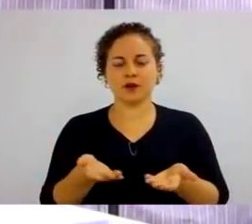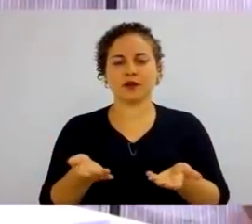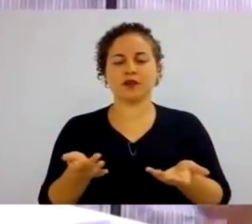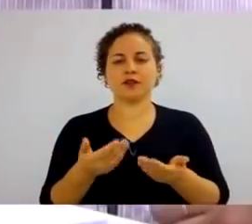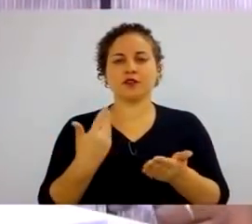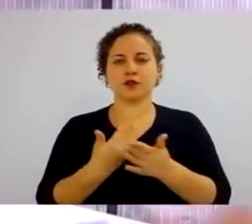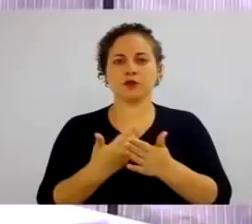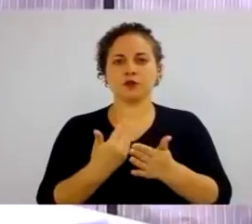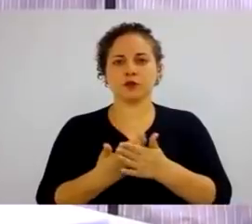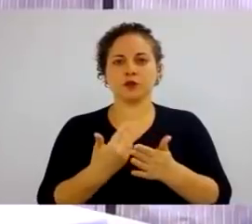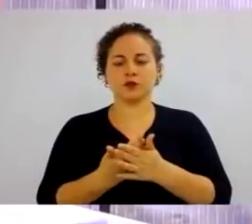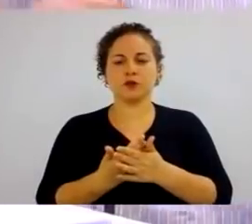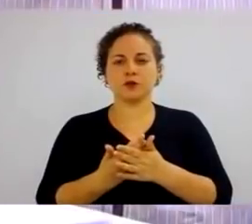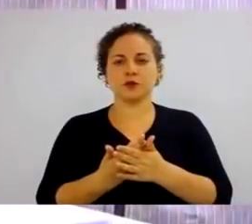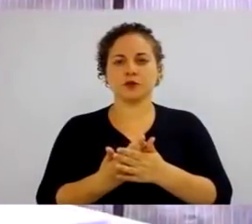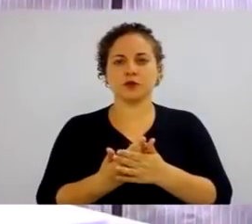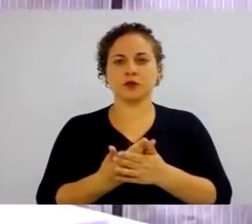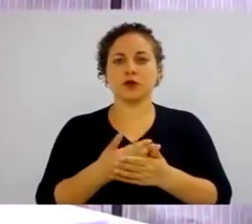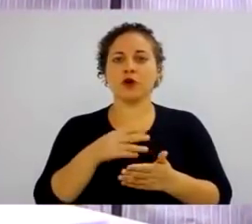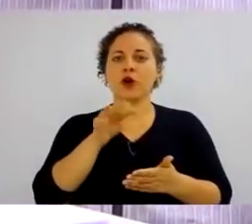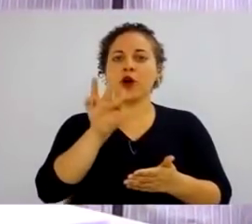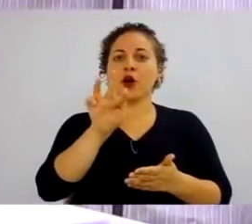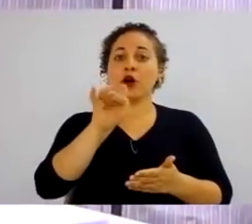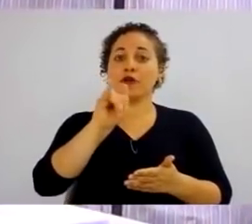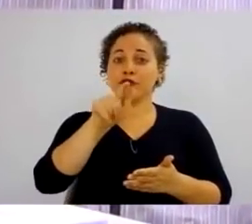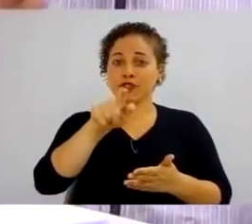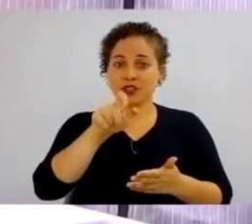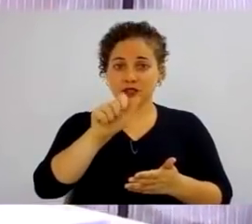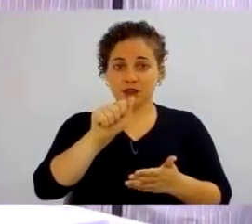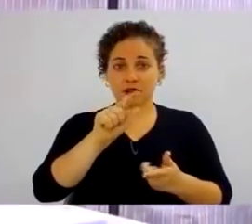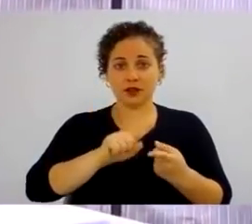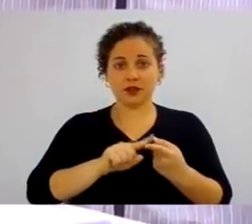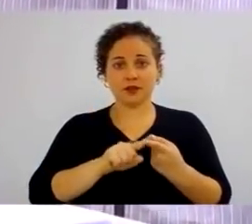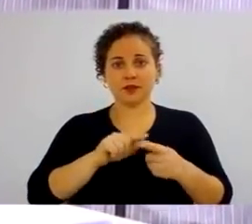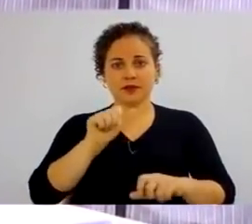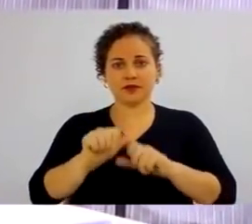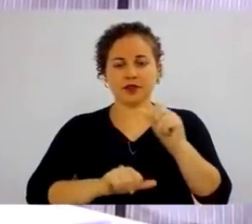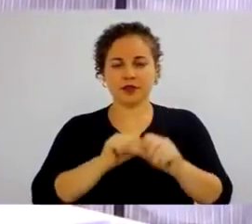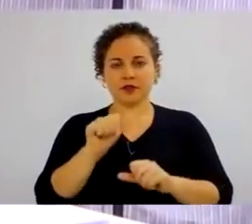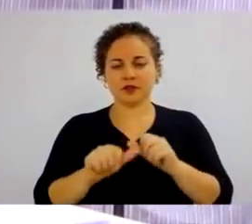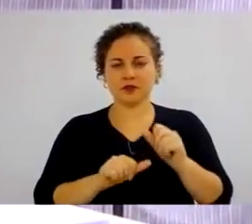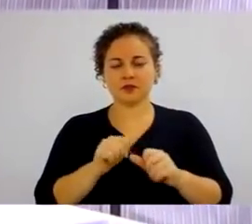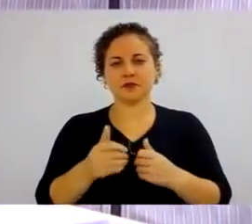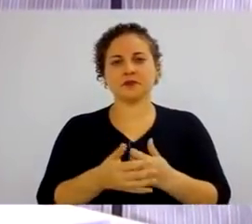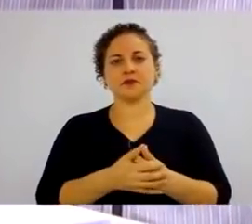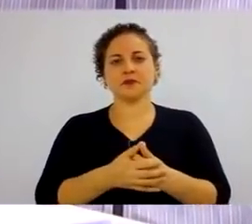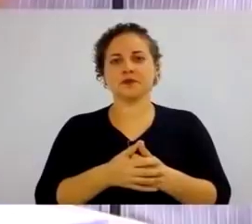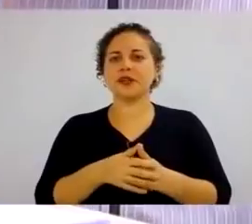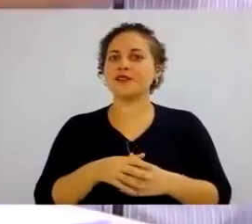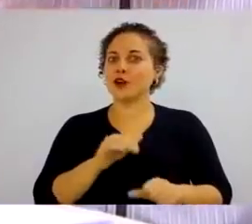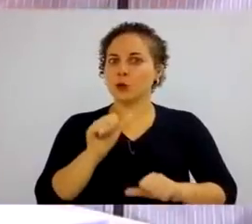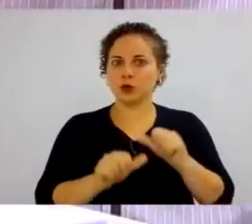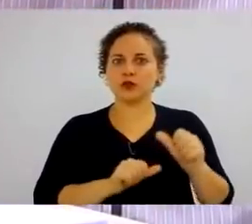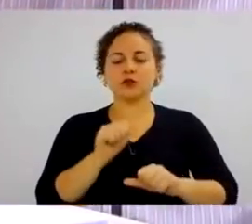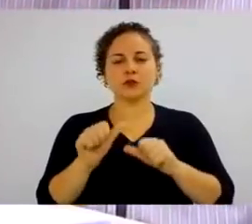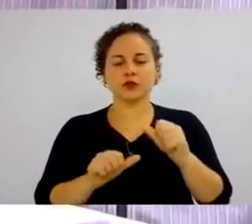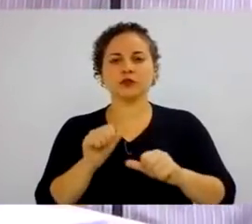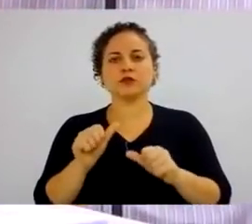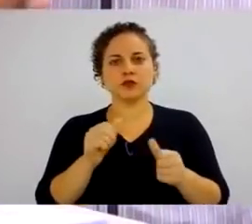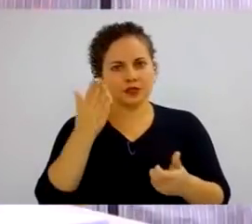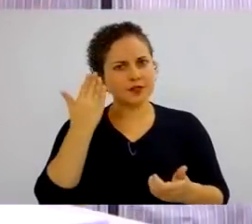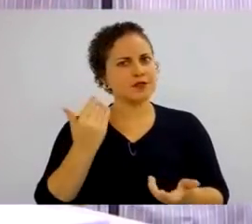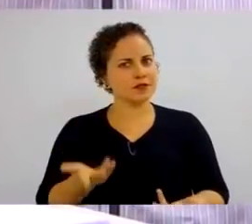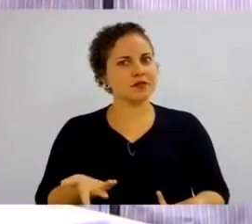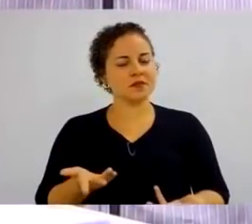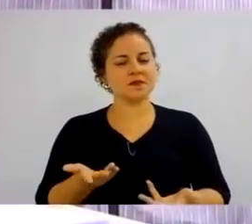das remunerações fixa e variável. Vamos começar com uma pergunta, sempre perguntando, né? Vocês sabem como